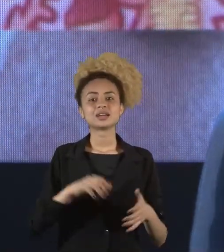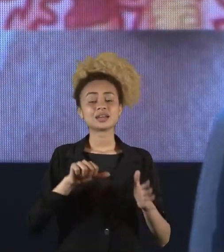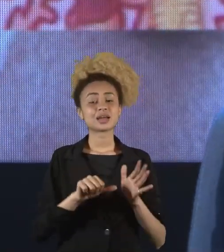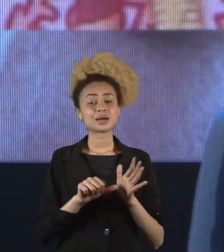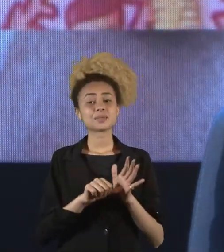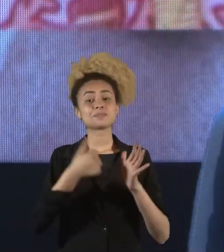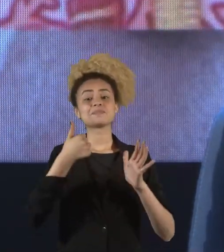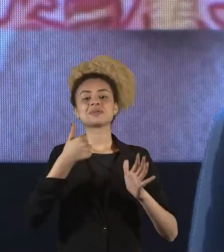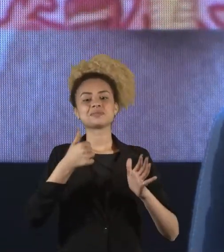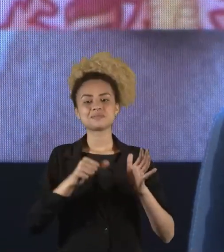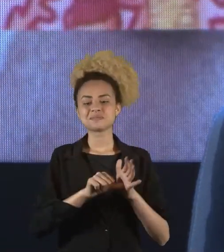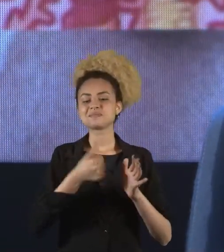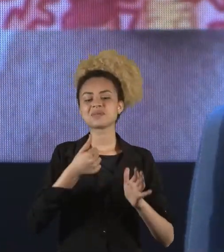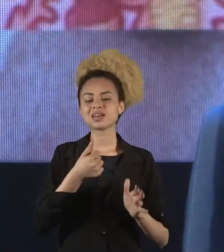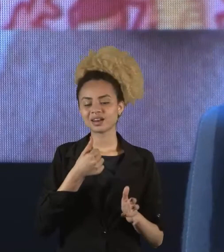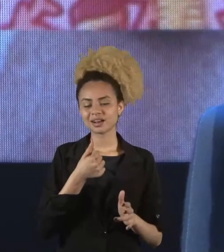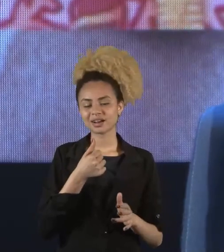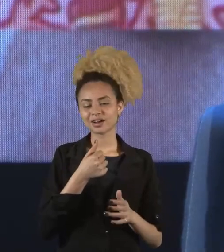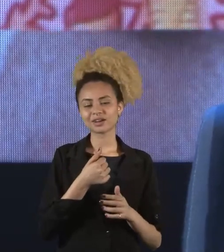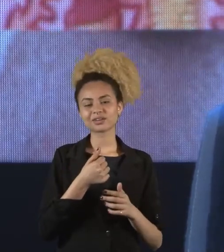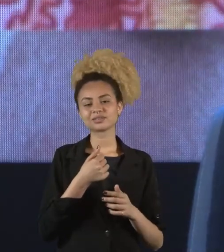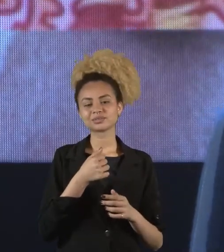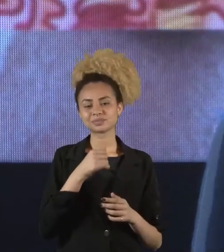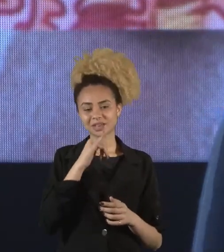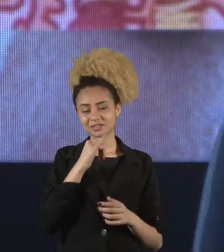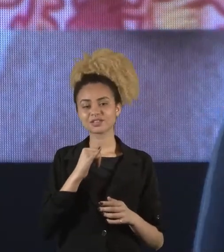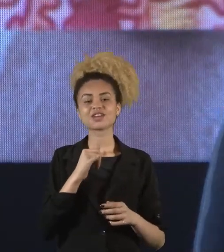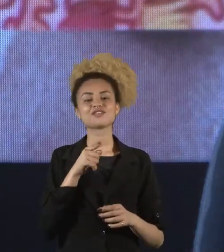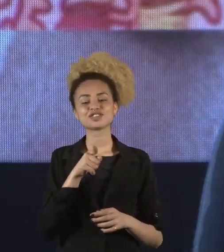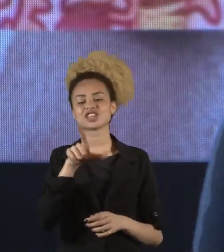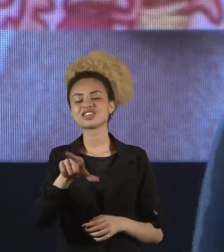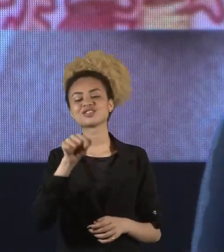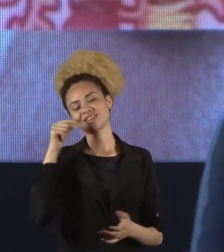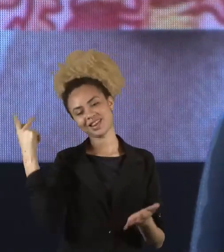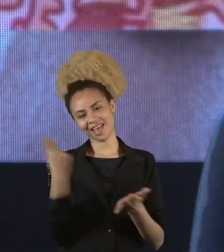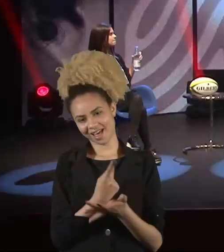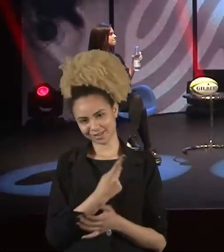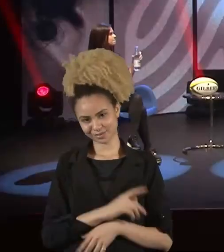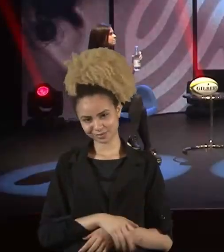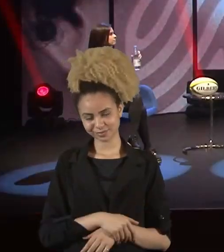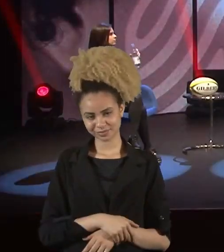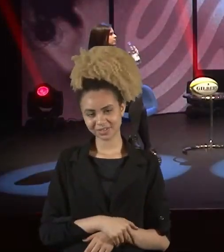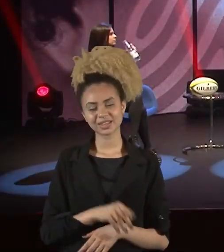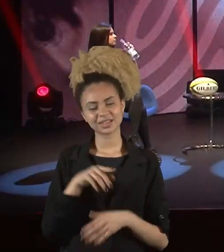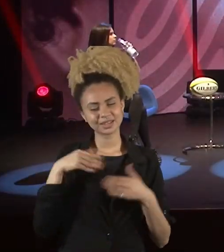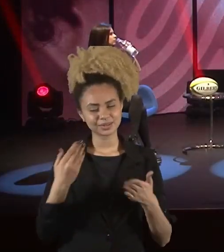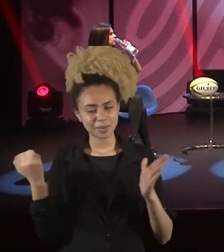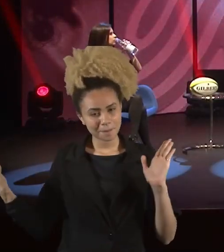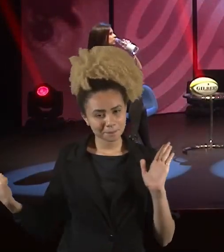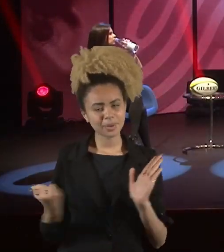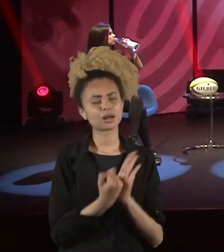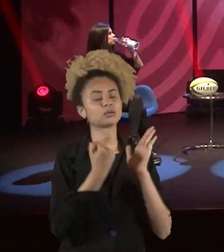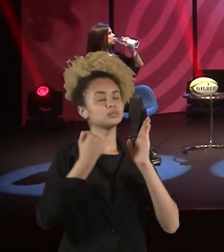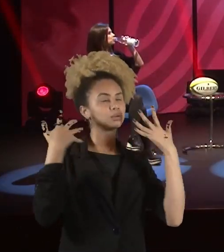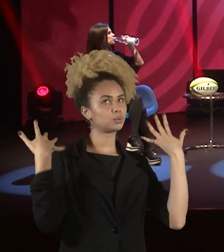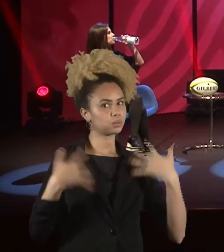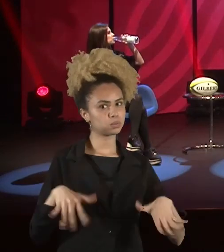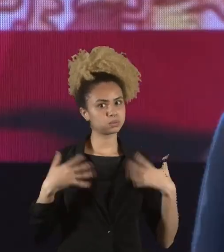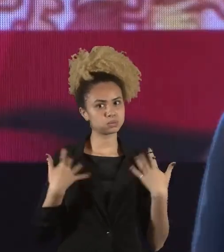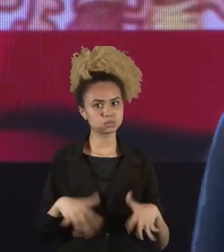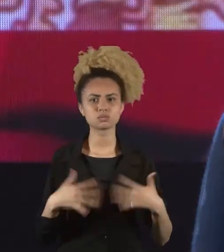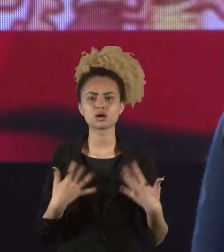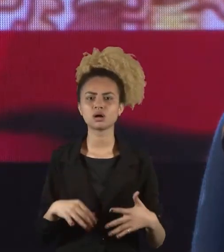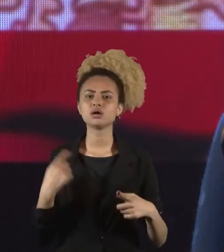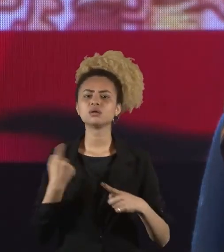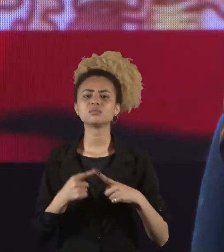palavra que veio foi você está fazendo uma escolha errada. Nossa! Então, isso me marcou muito, porque